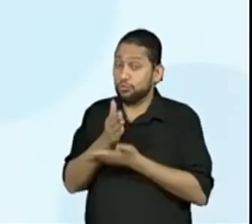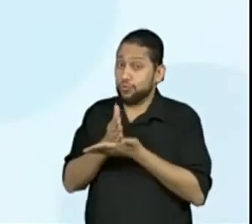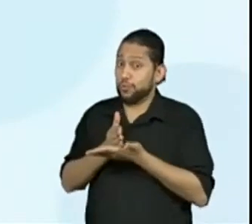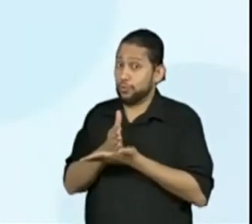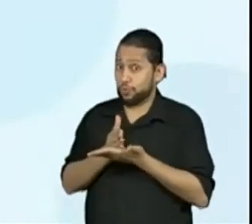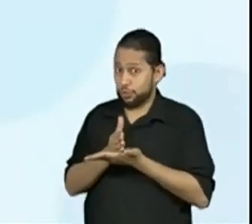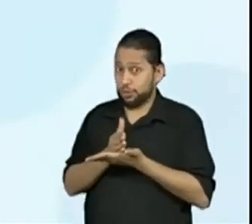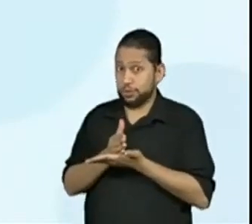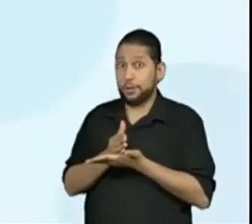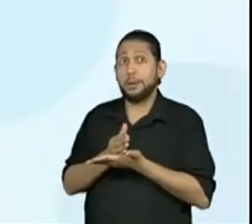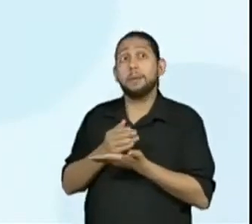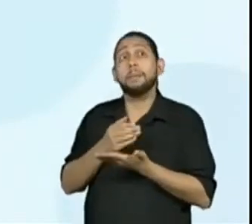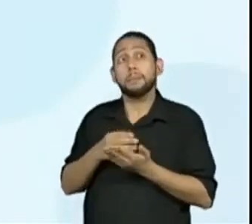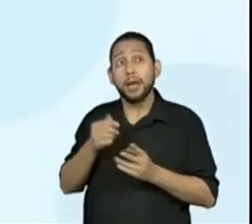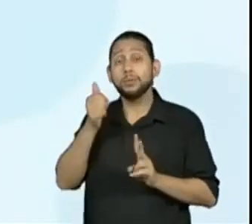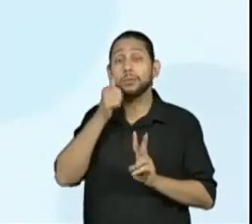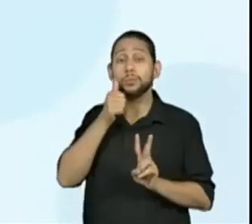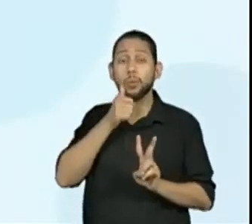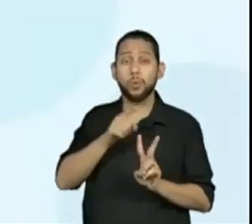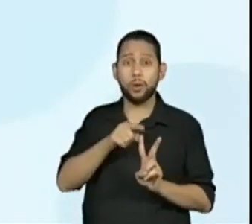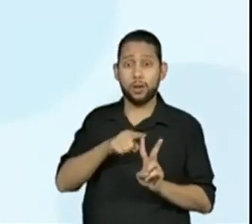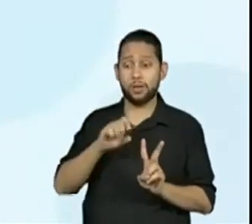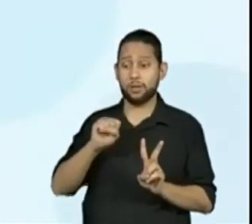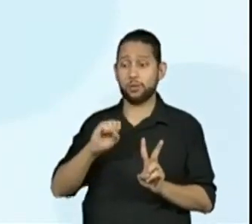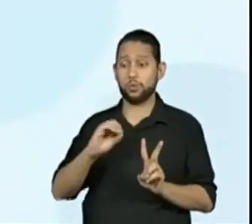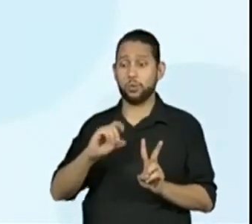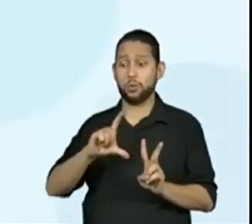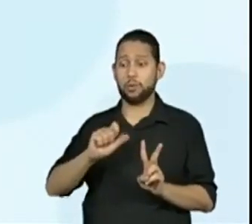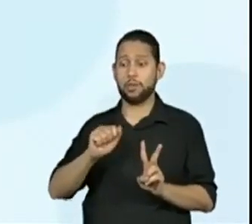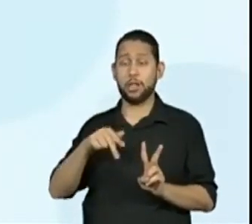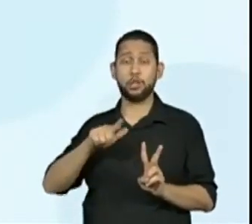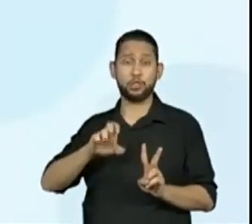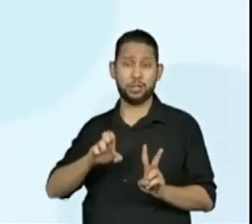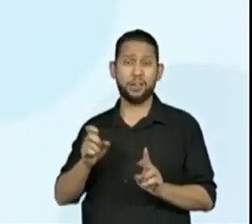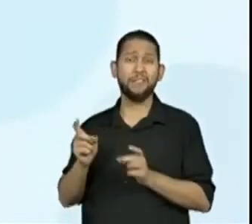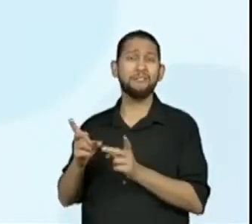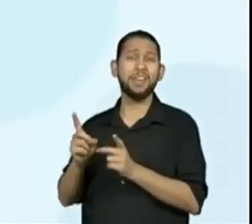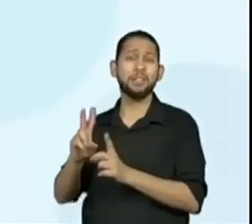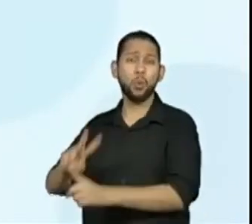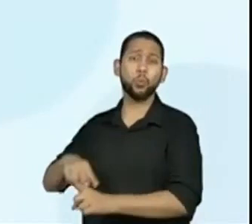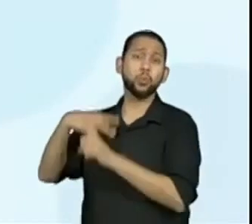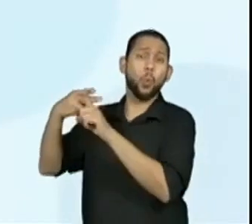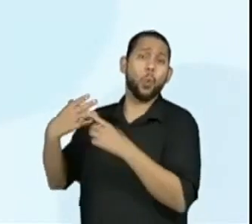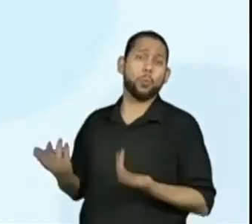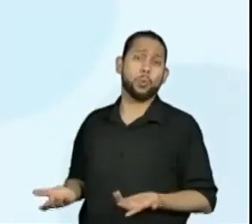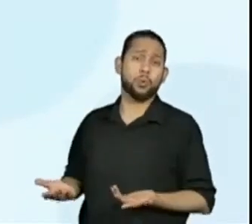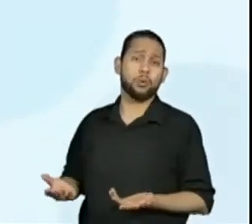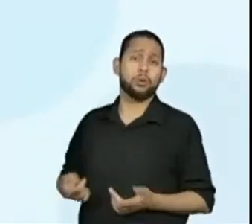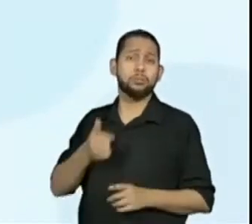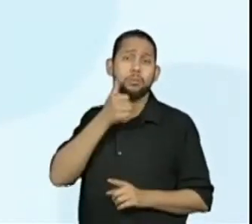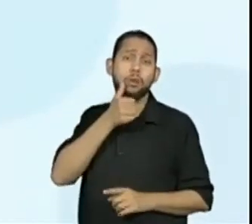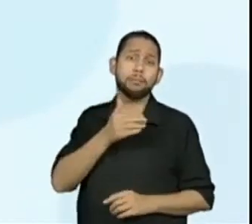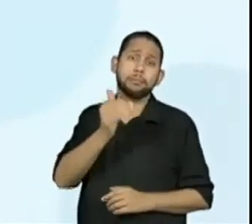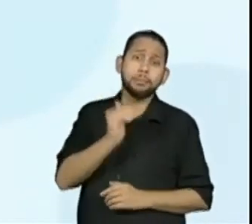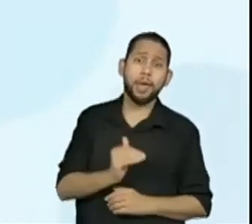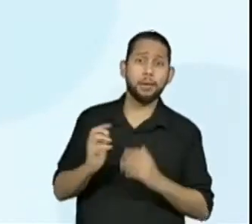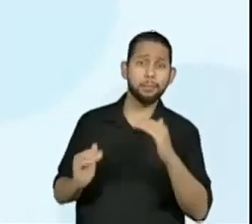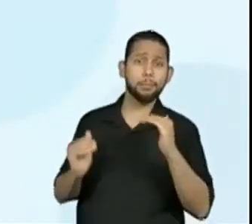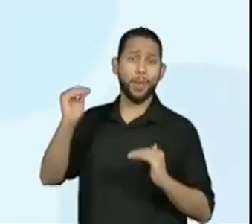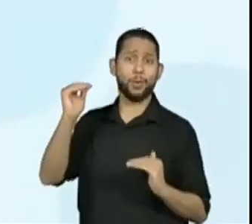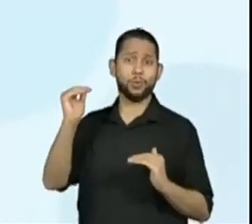Solange vendeu o dobro do que Maura vendeu. Como poderiam dividir o dinheiro de uma maneira